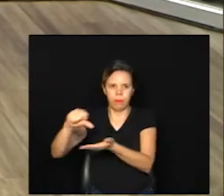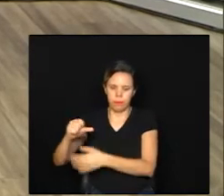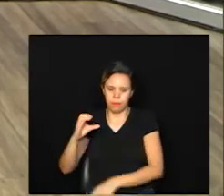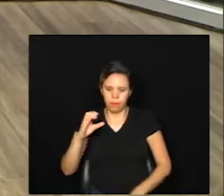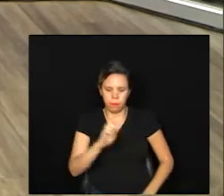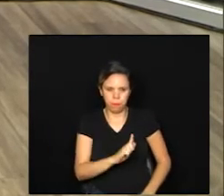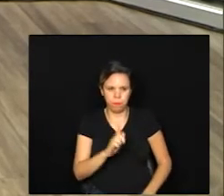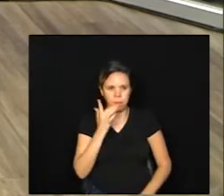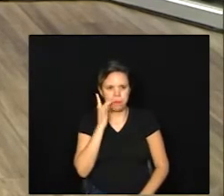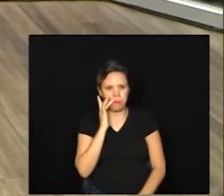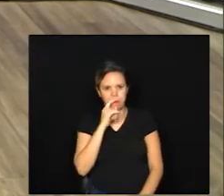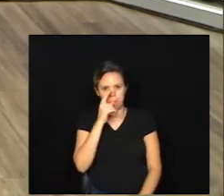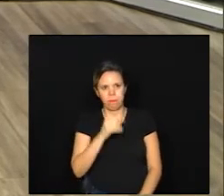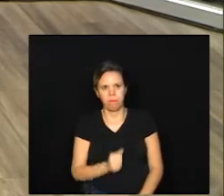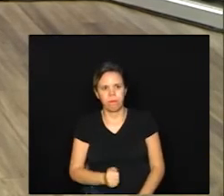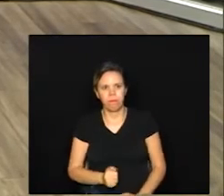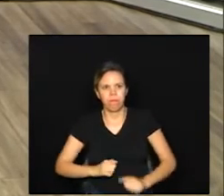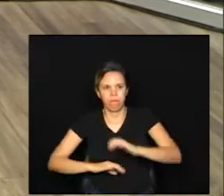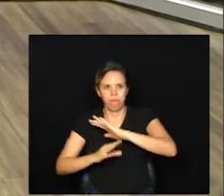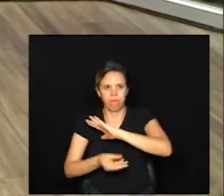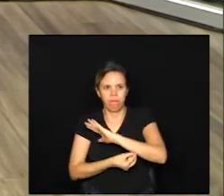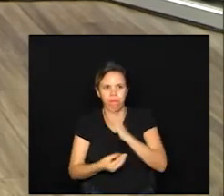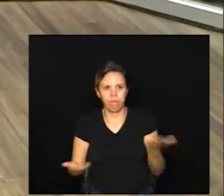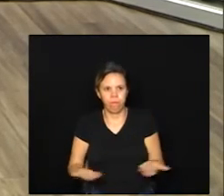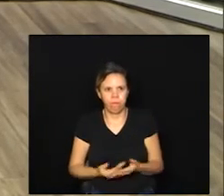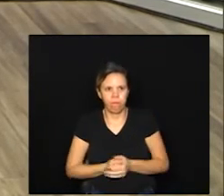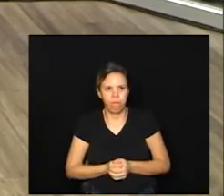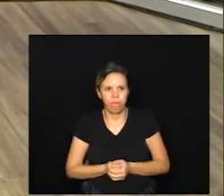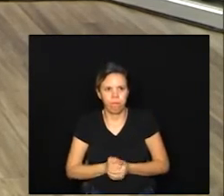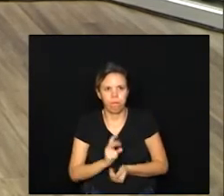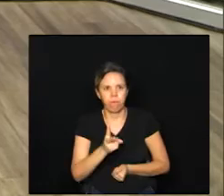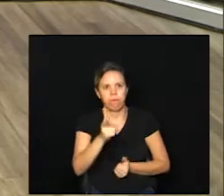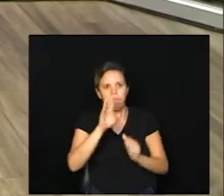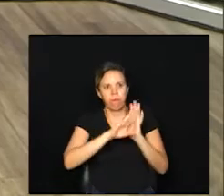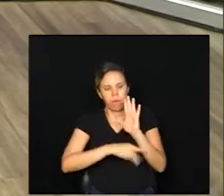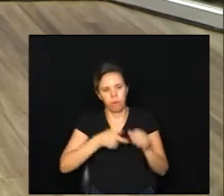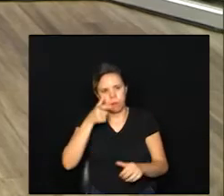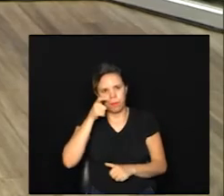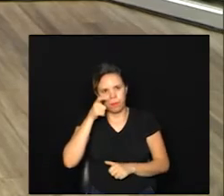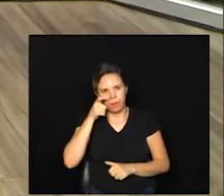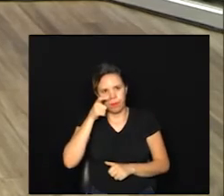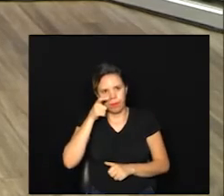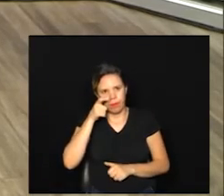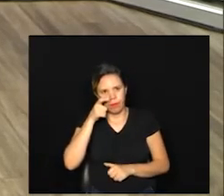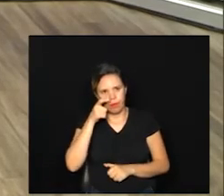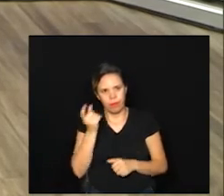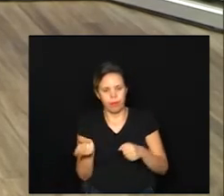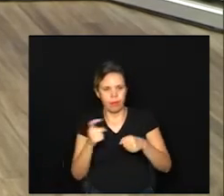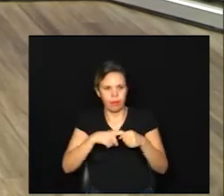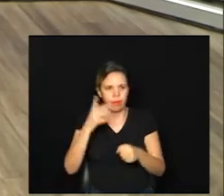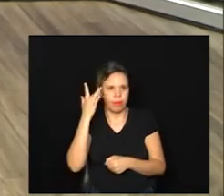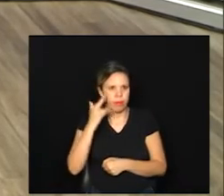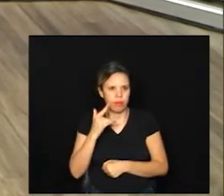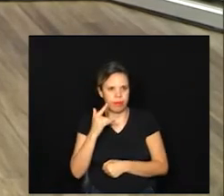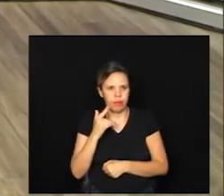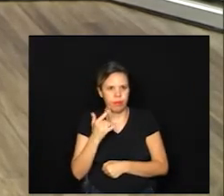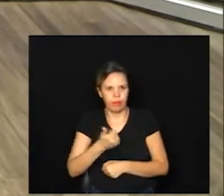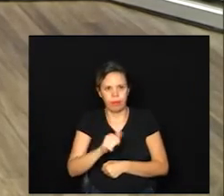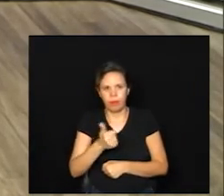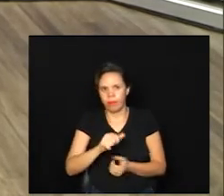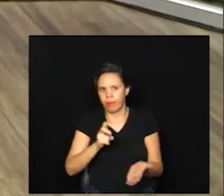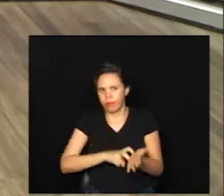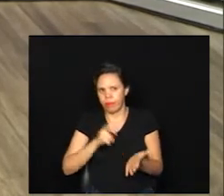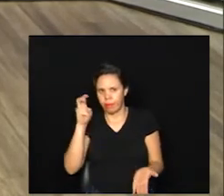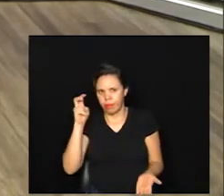Campo Grande do Ouro Verde Câmara Total agora continue na nossa programação e a gente retorna amanhã às